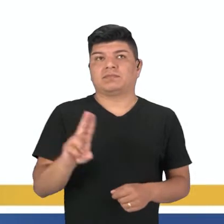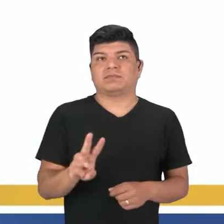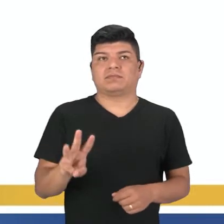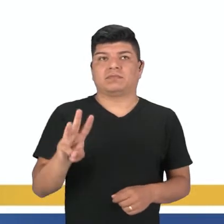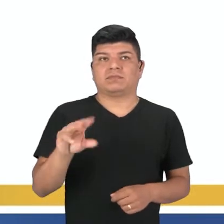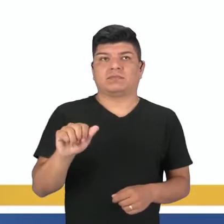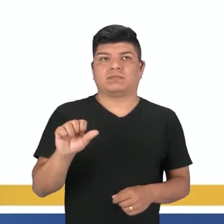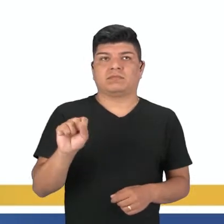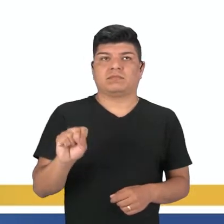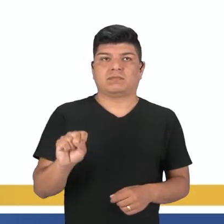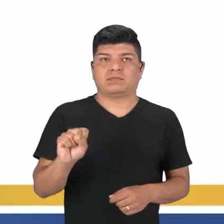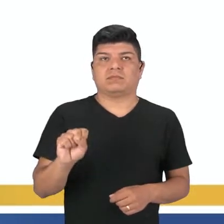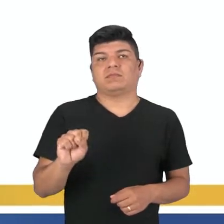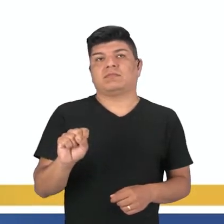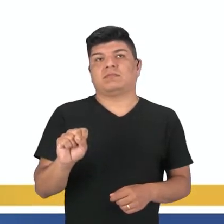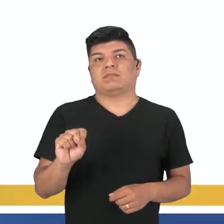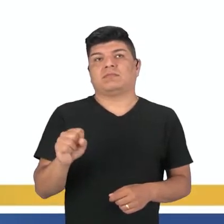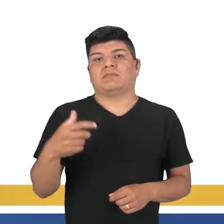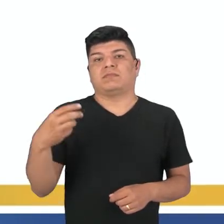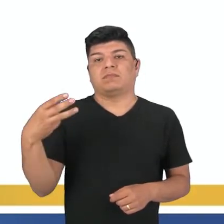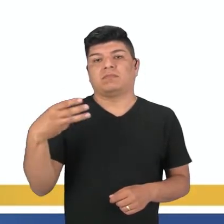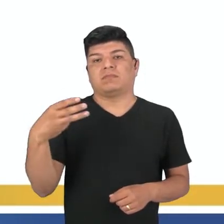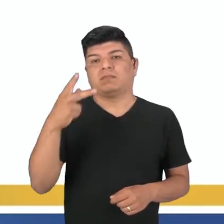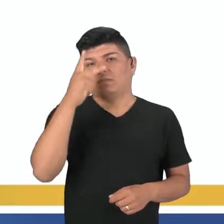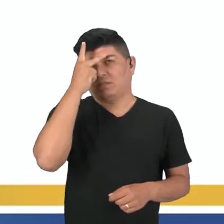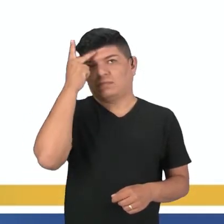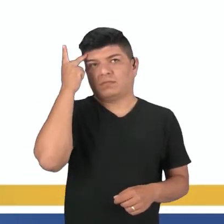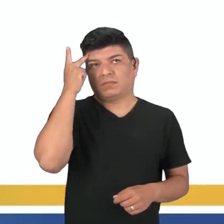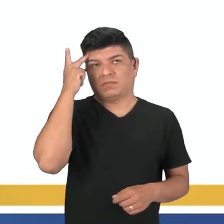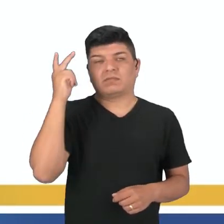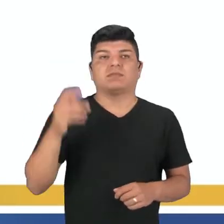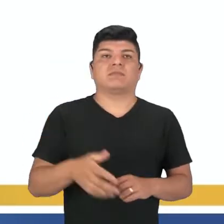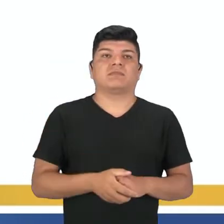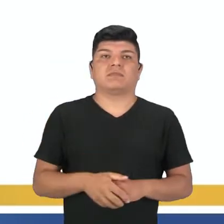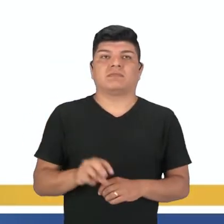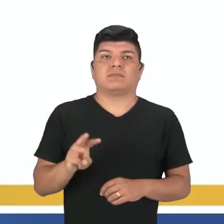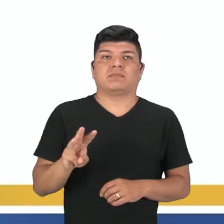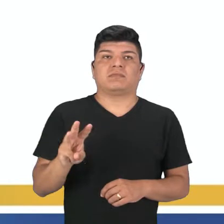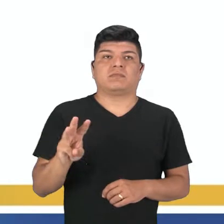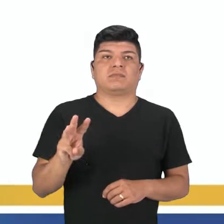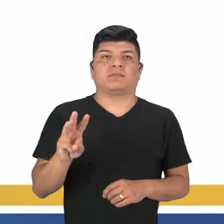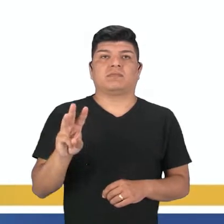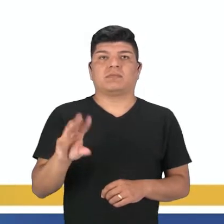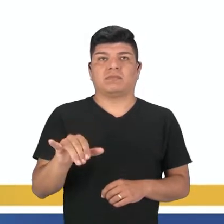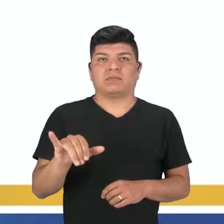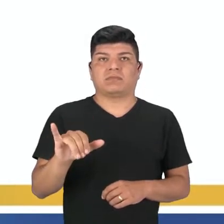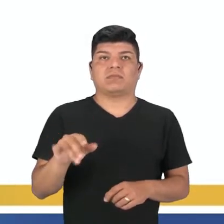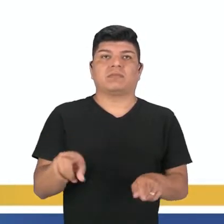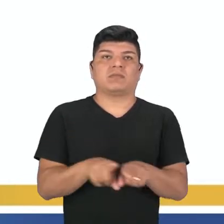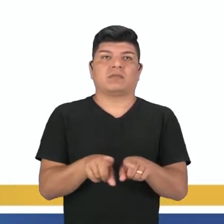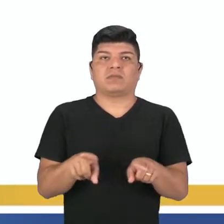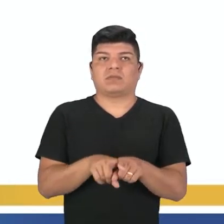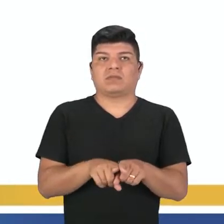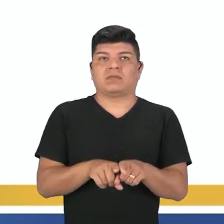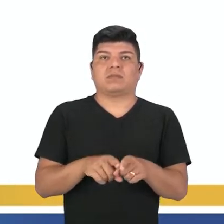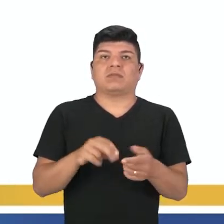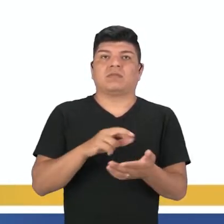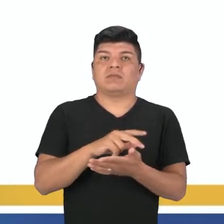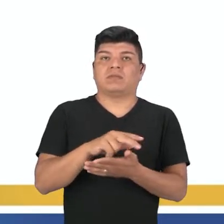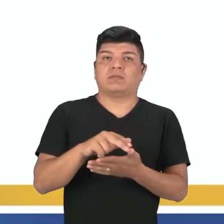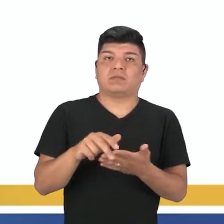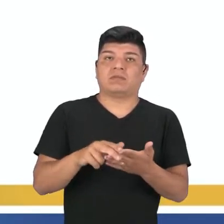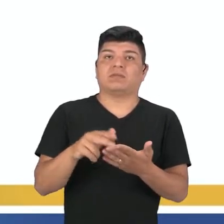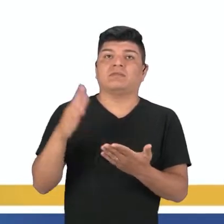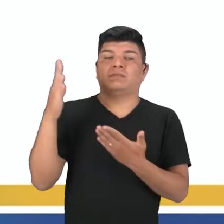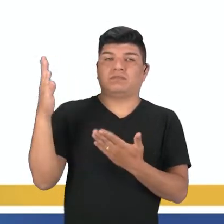quando a gente fala sobre I e sobre a terceira pessoa, que é he, she, it. I was, he was, she was e it